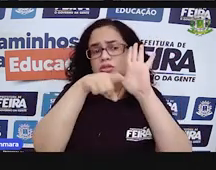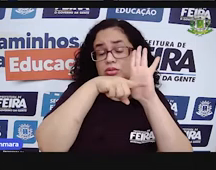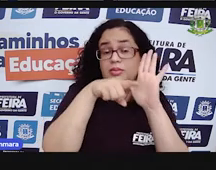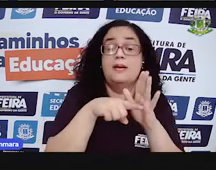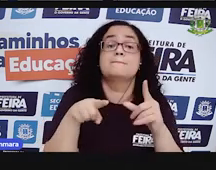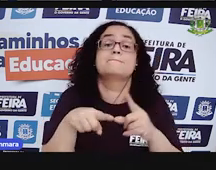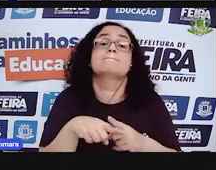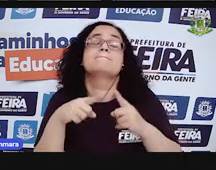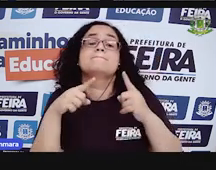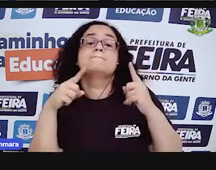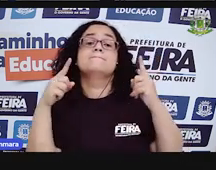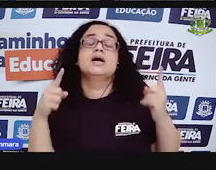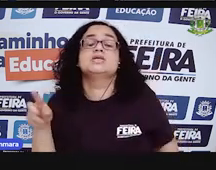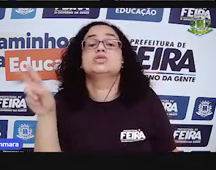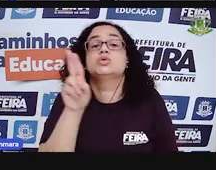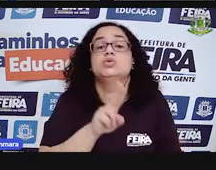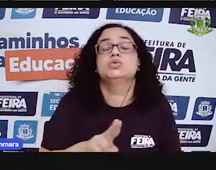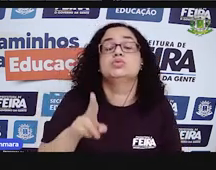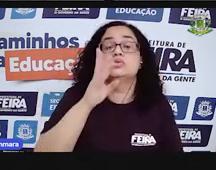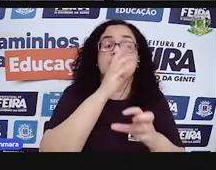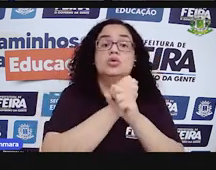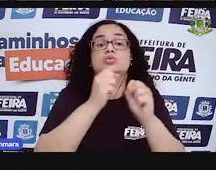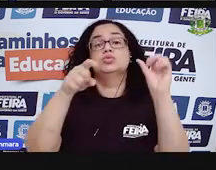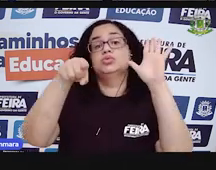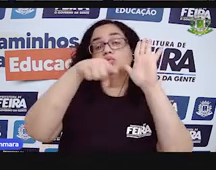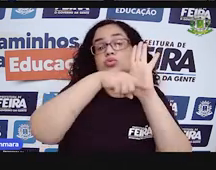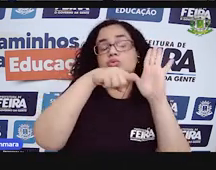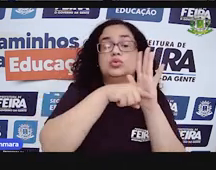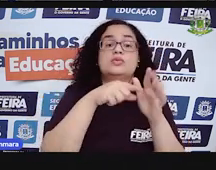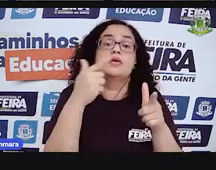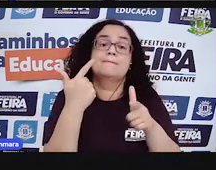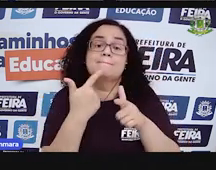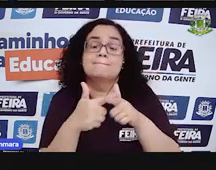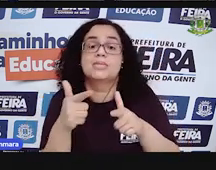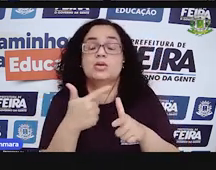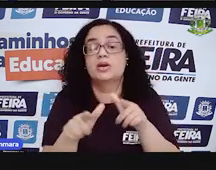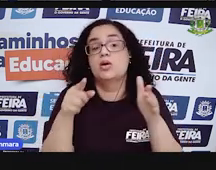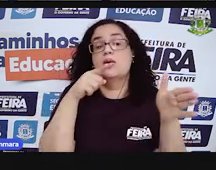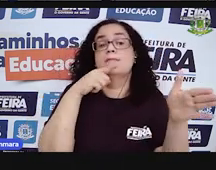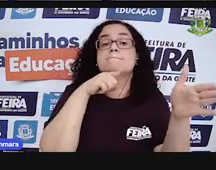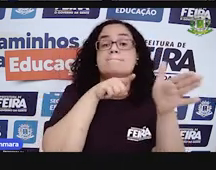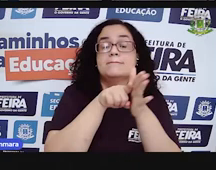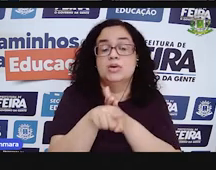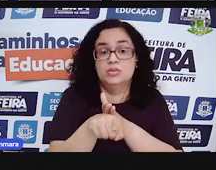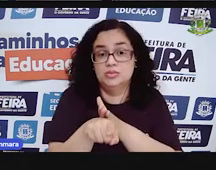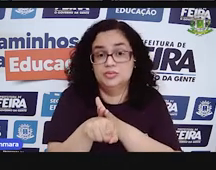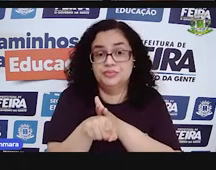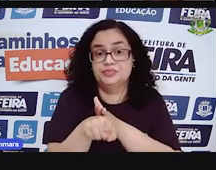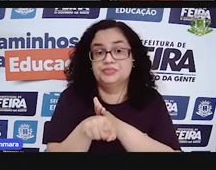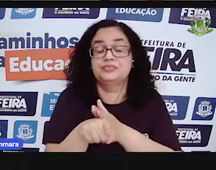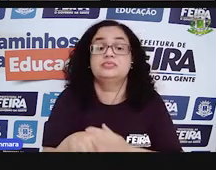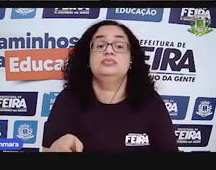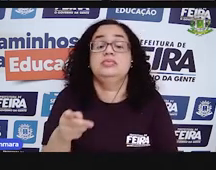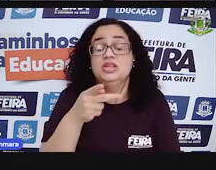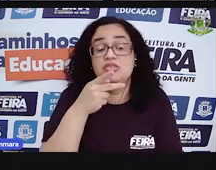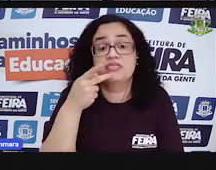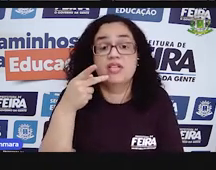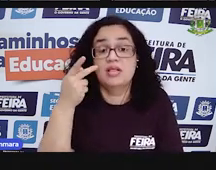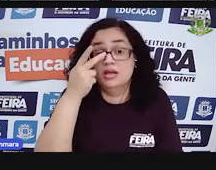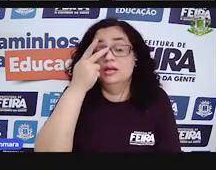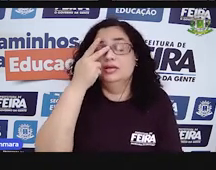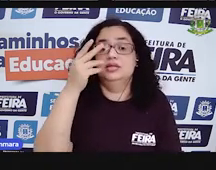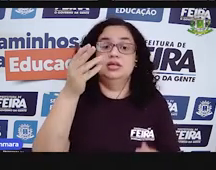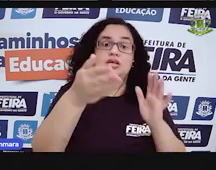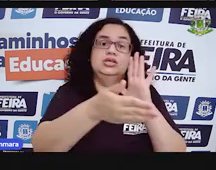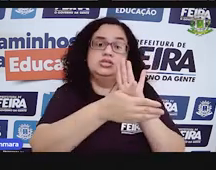Mas, quando é que eu uso a conta de menos? Quando o problema, quando a pergunta, quando a situação lhe disser que você tem que